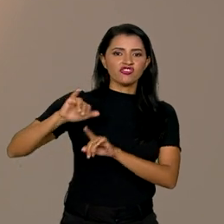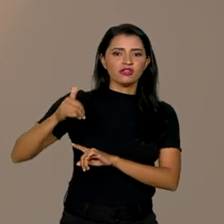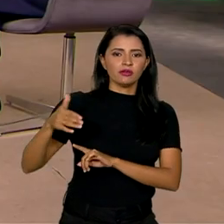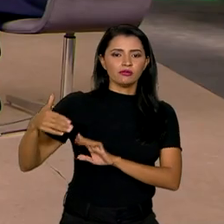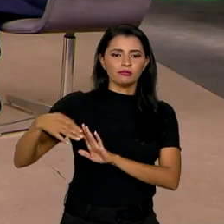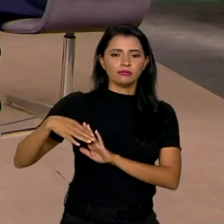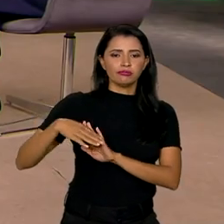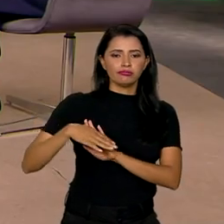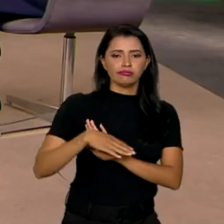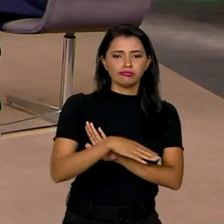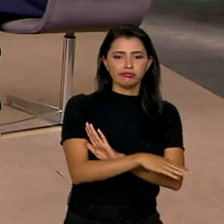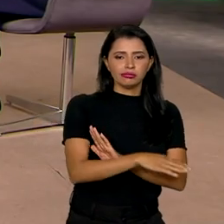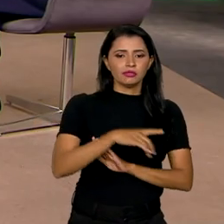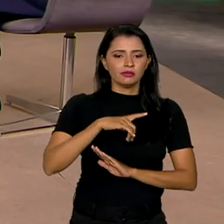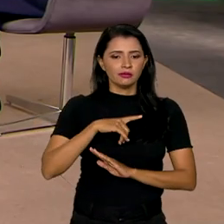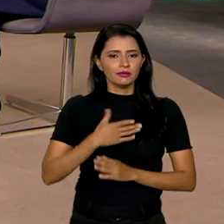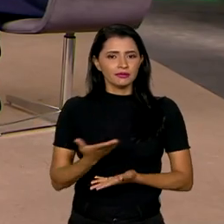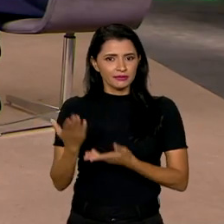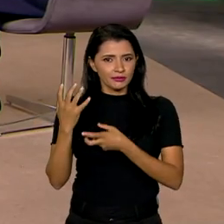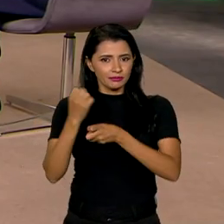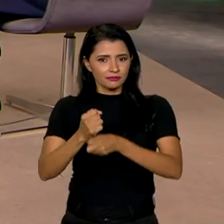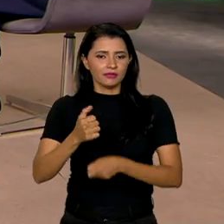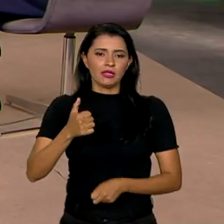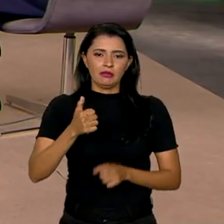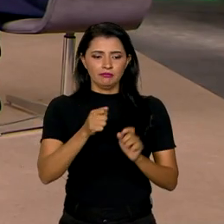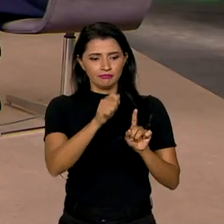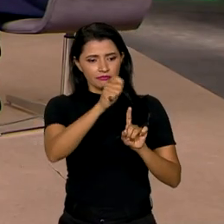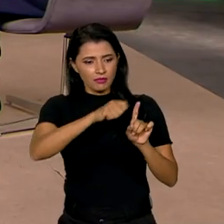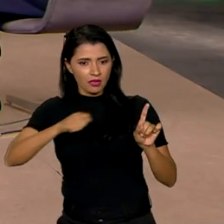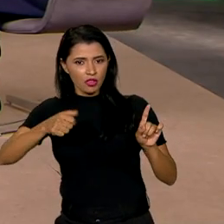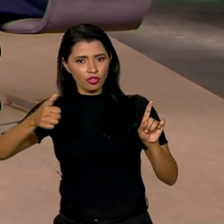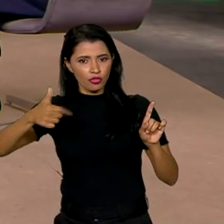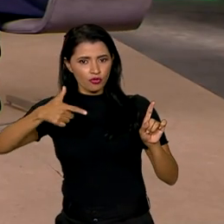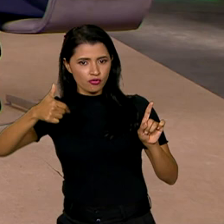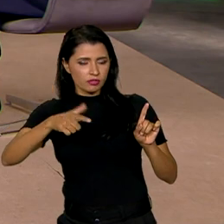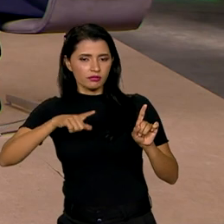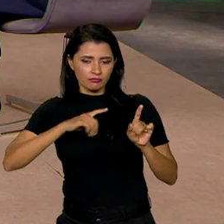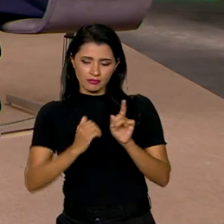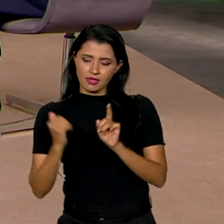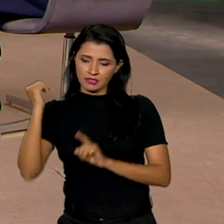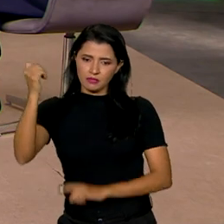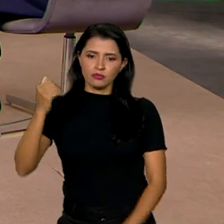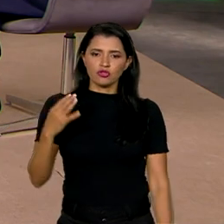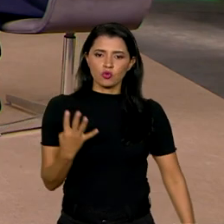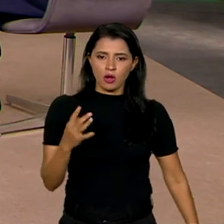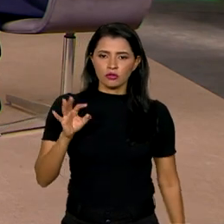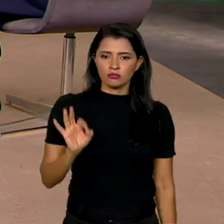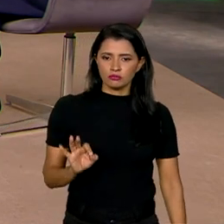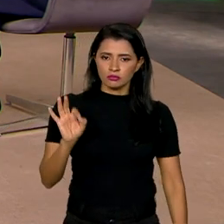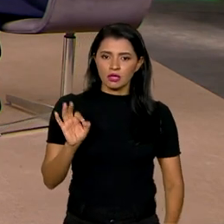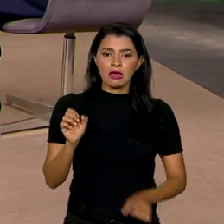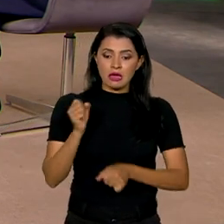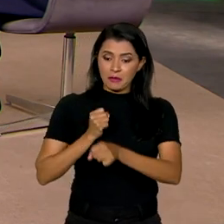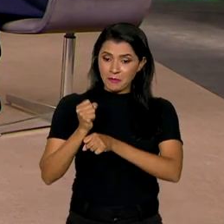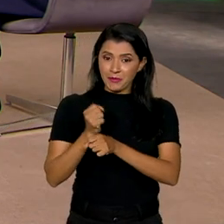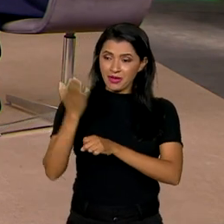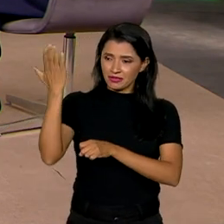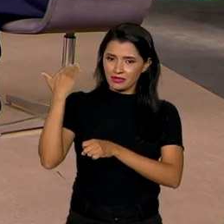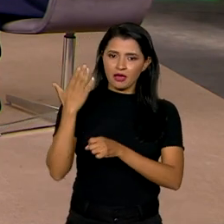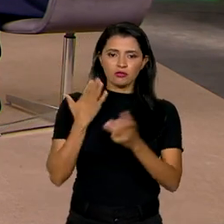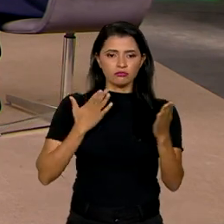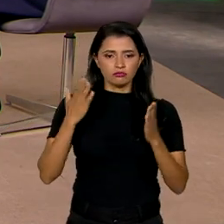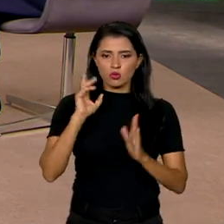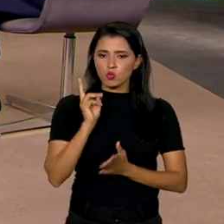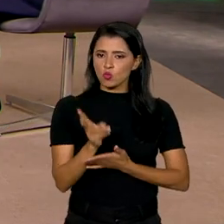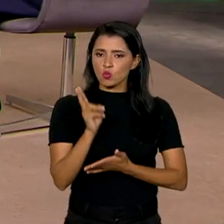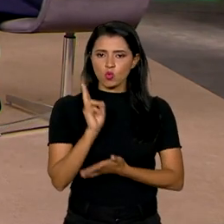Quer dizer, a inflação, uma acumulada em 12 meses, ela está em pouco acima de 4%. Ano passado, no mesmo período, ela estava